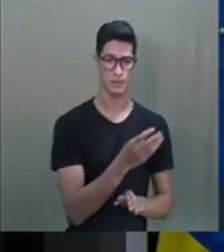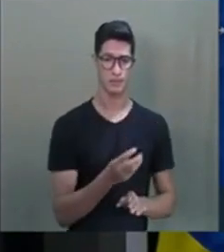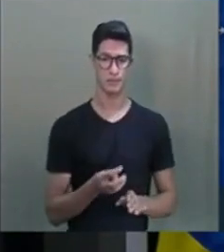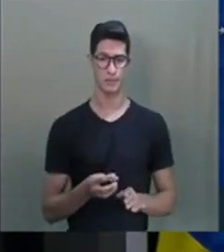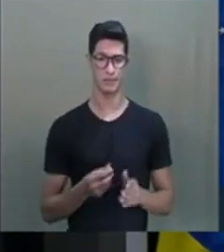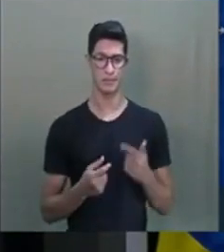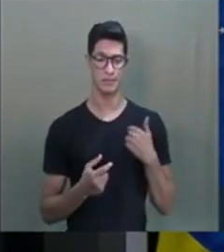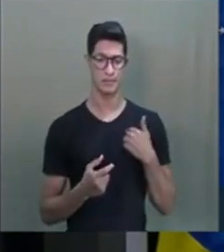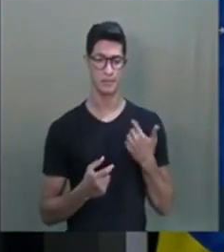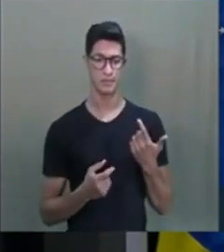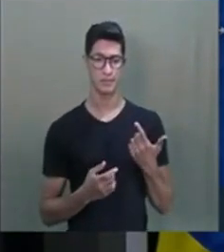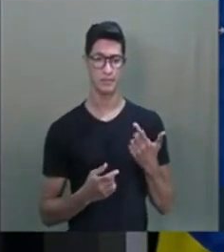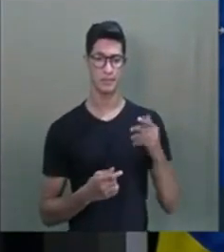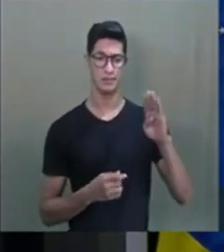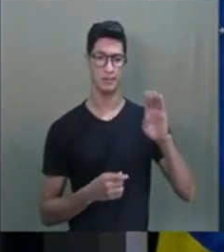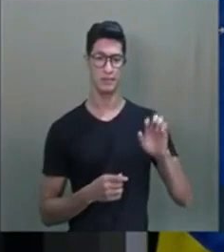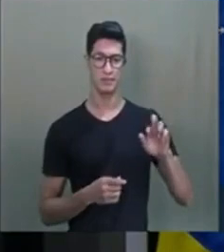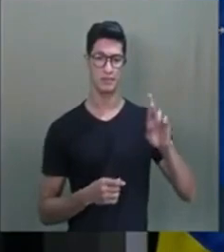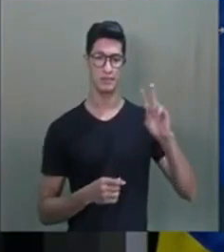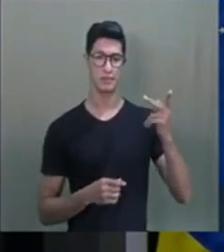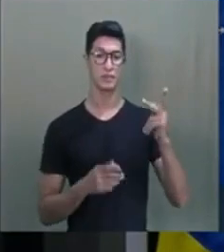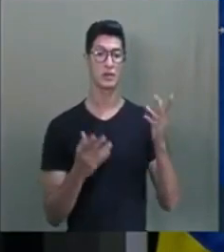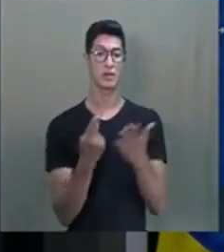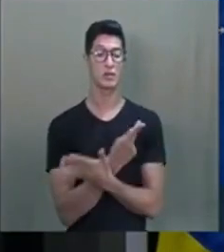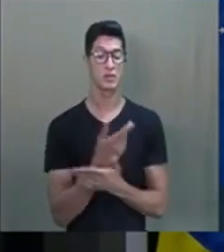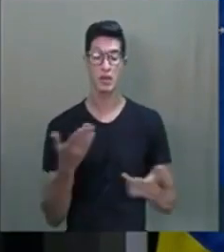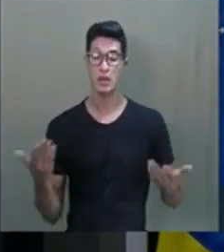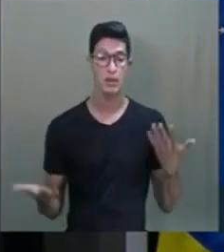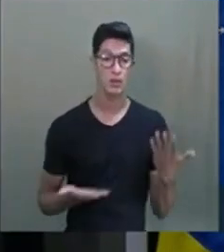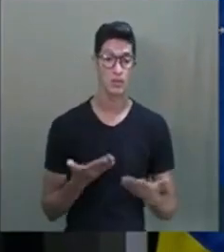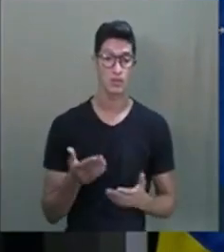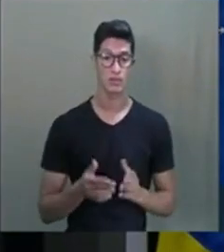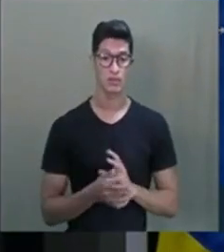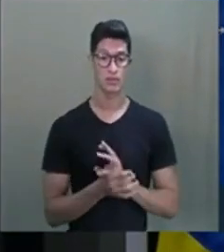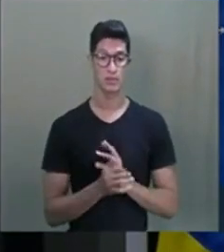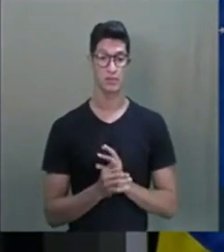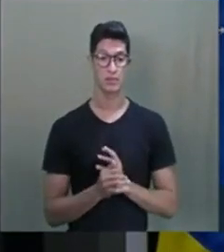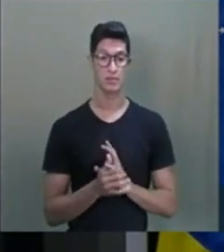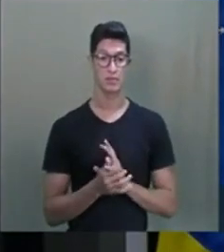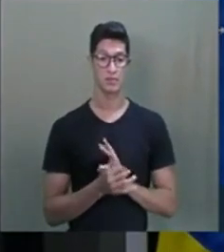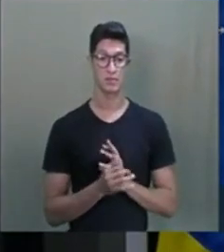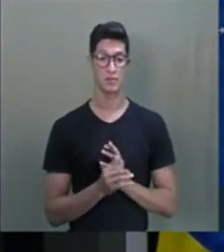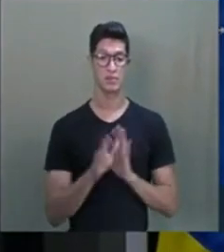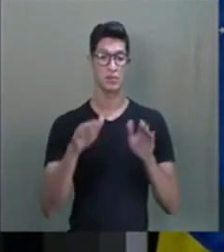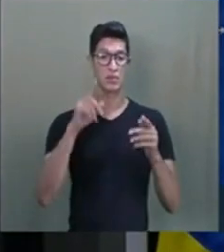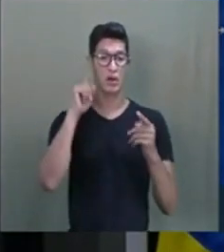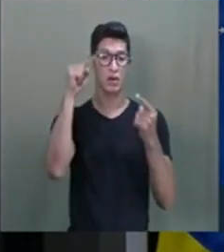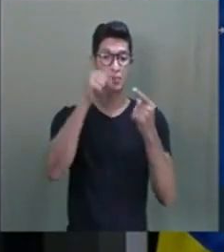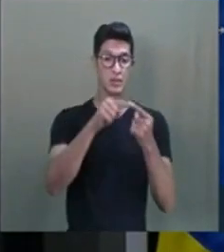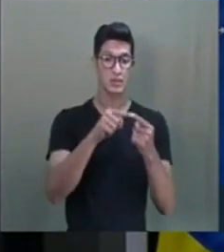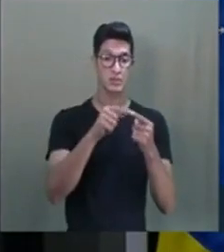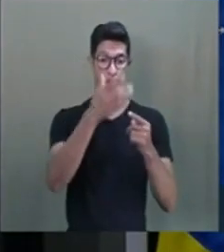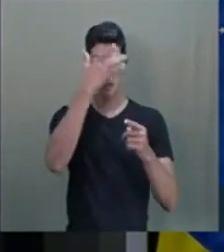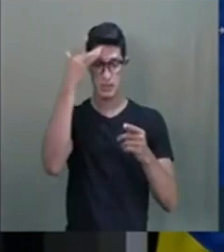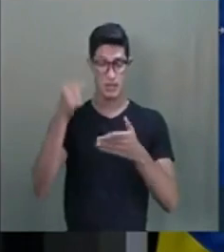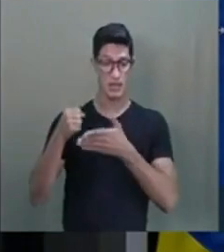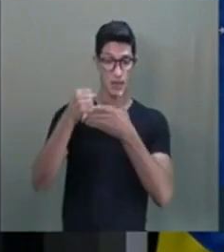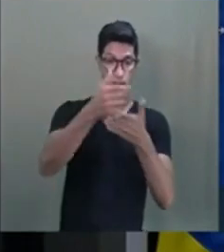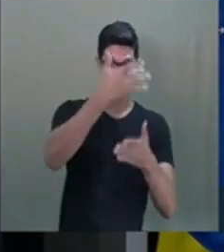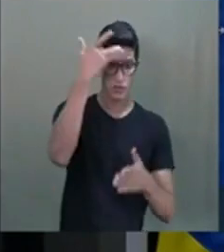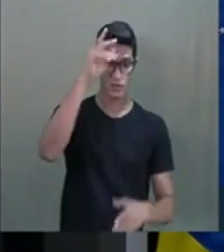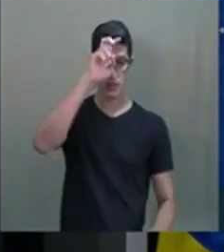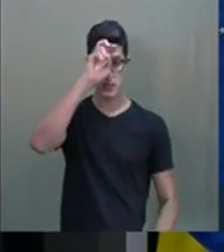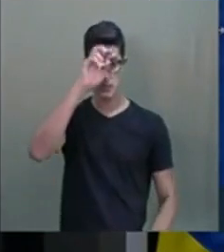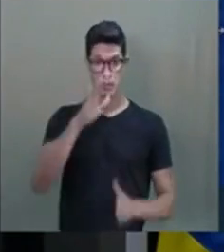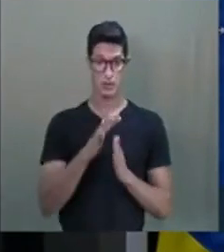falei assim, Bert, eu ia para o Egito, olha o que aconteceu. Ele falou, qual era o seu objetivo de levar essas pessoas para o Egito?